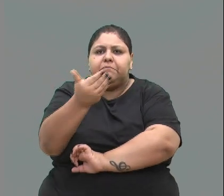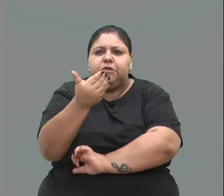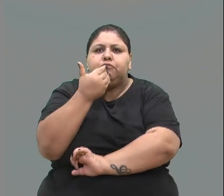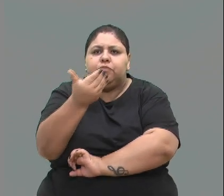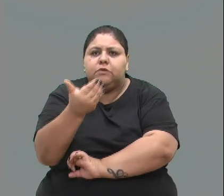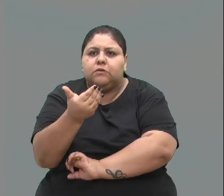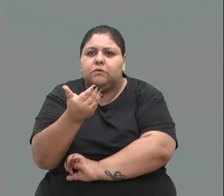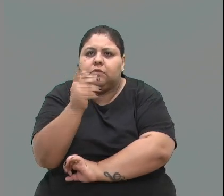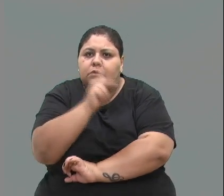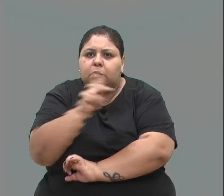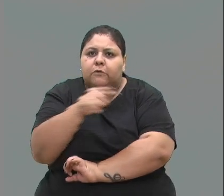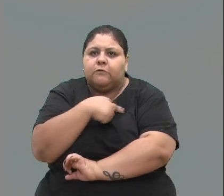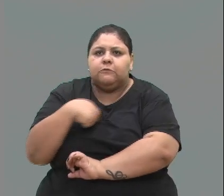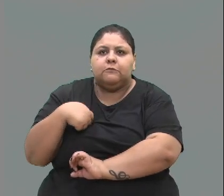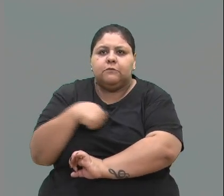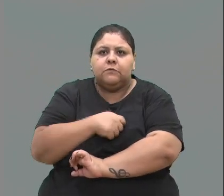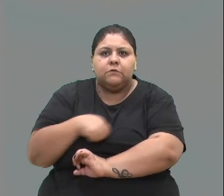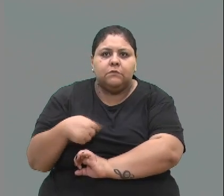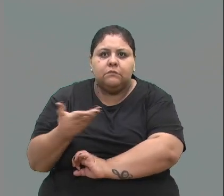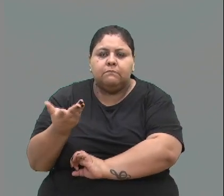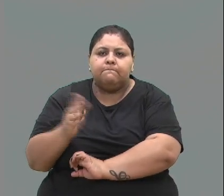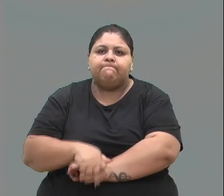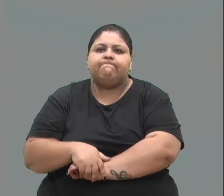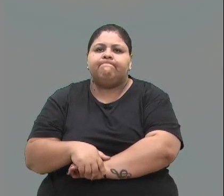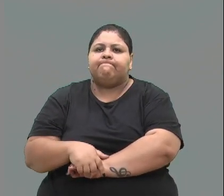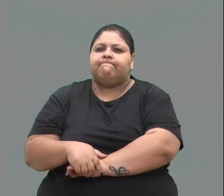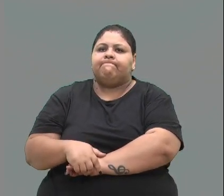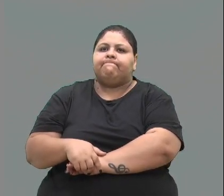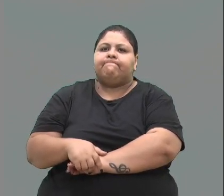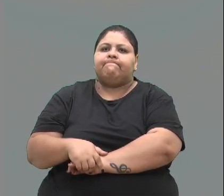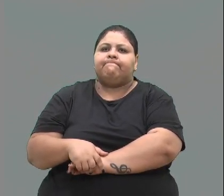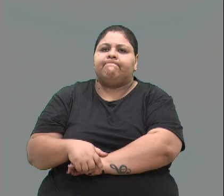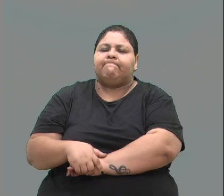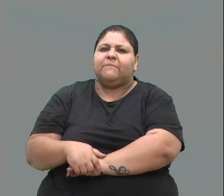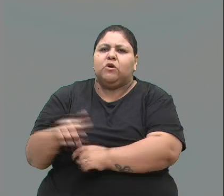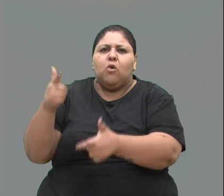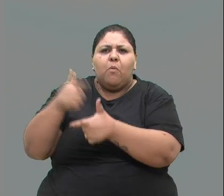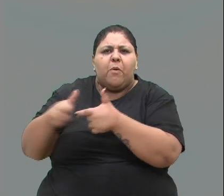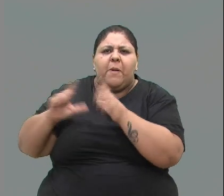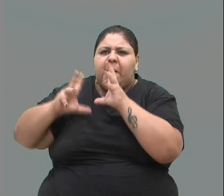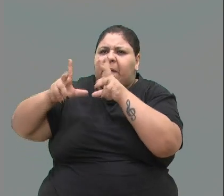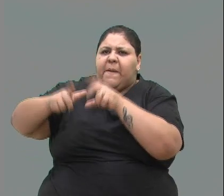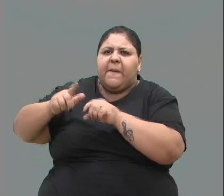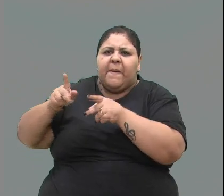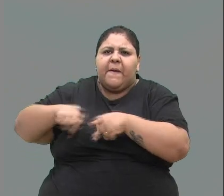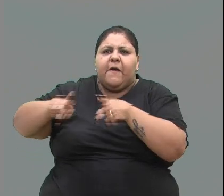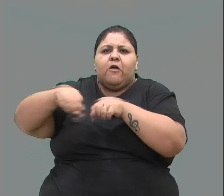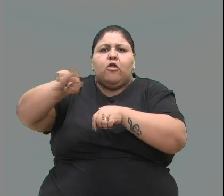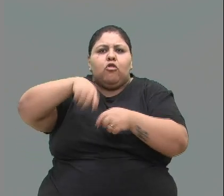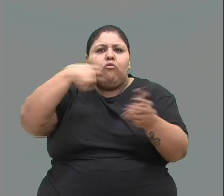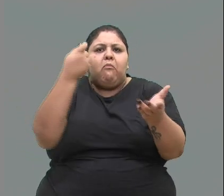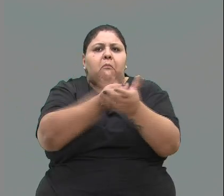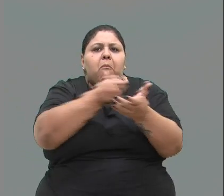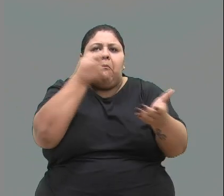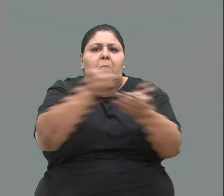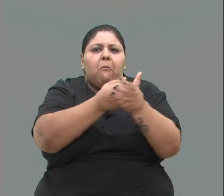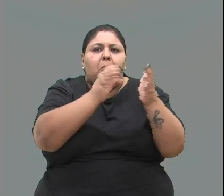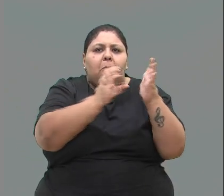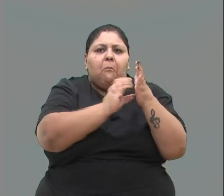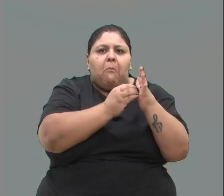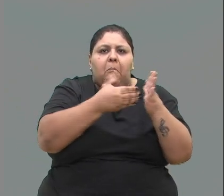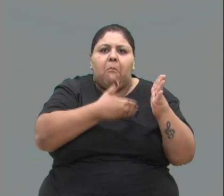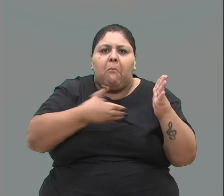para o professor Zanquim. Um descaso total com a população, lembrando que nós pagamos os servidores públicos.